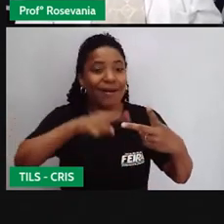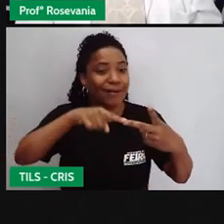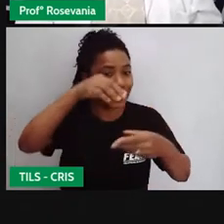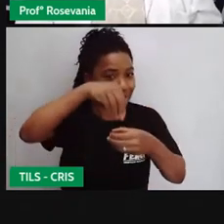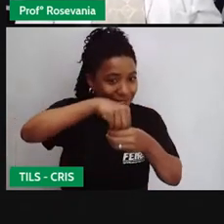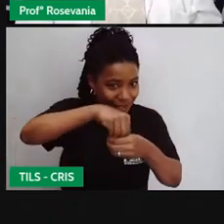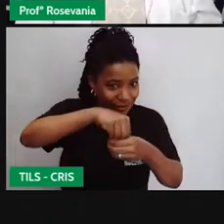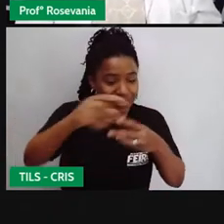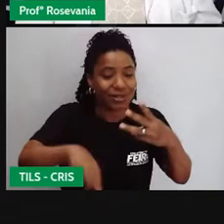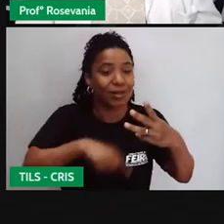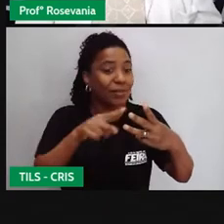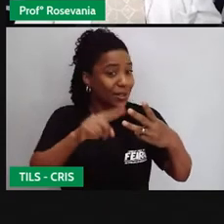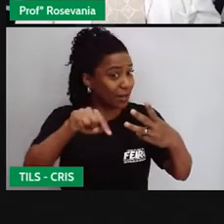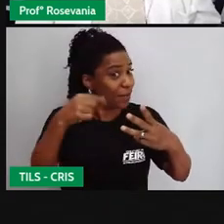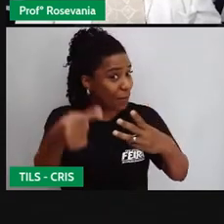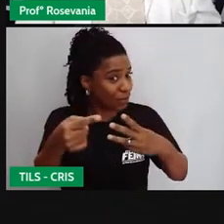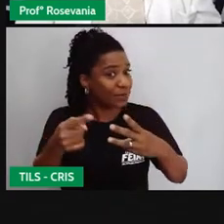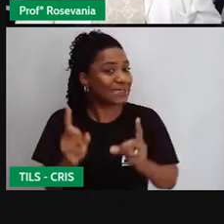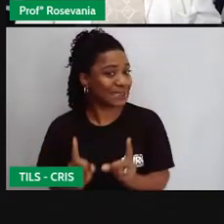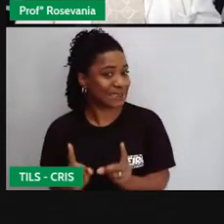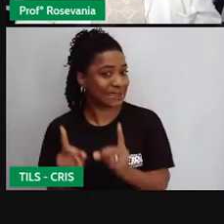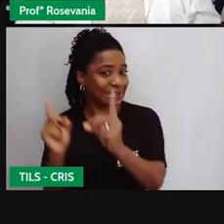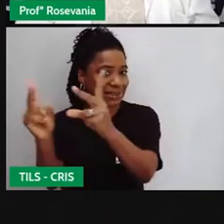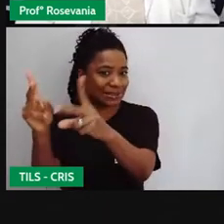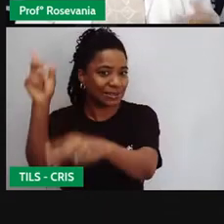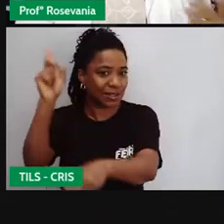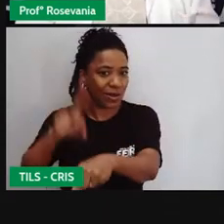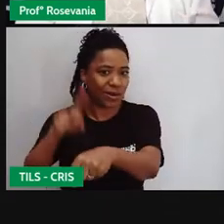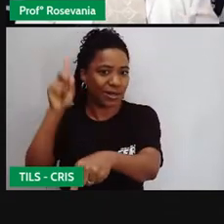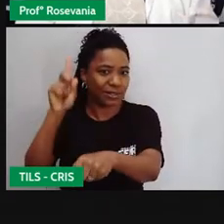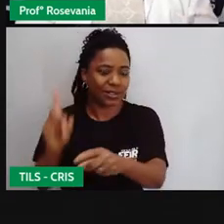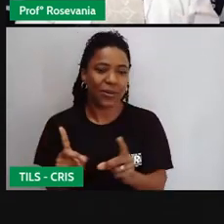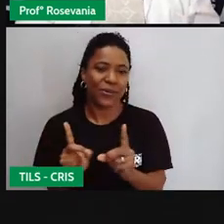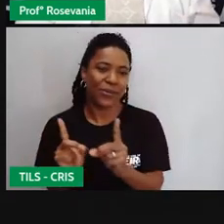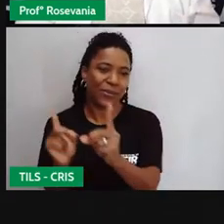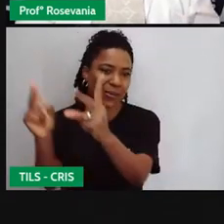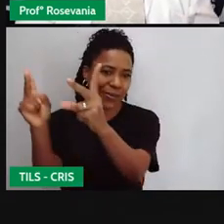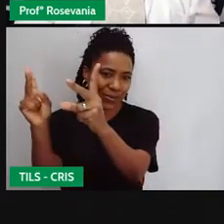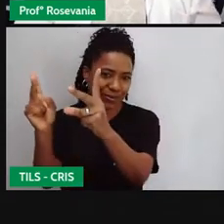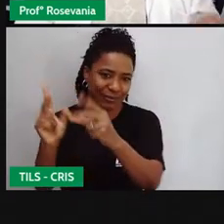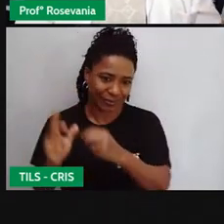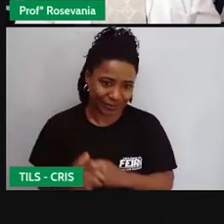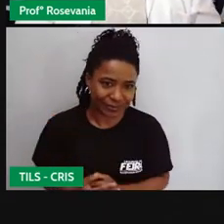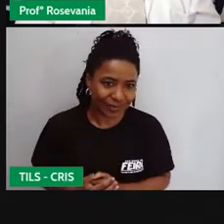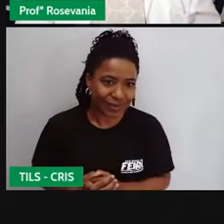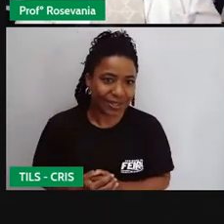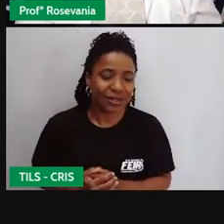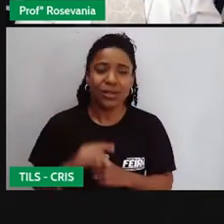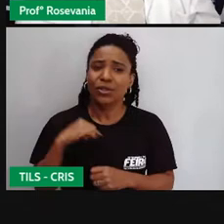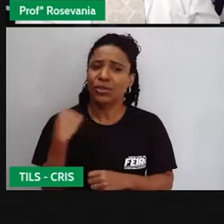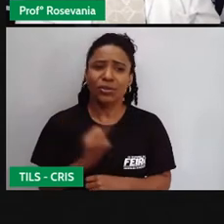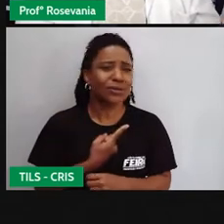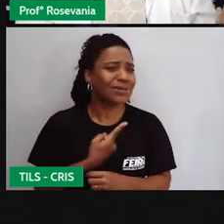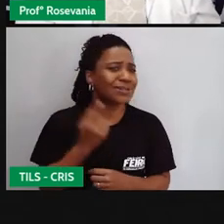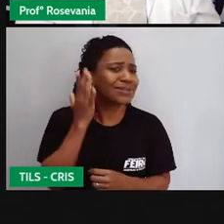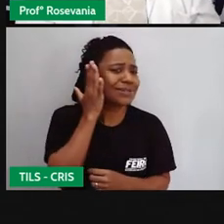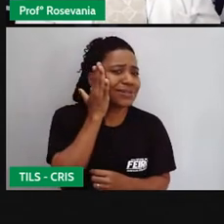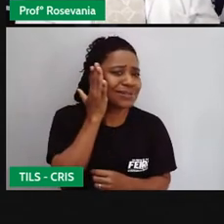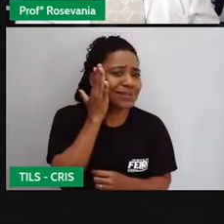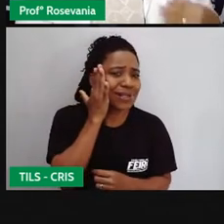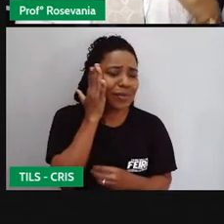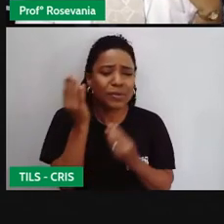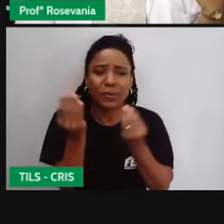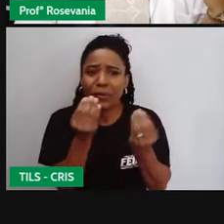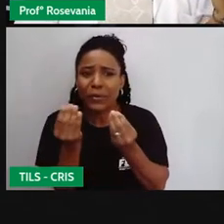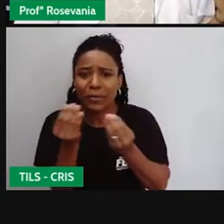e depois. Mas aqui fica bem mais visível isso, que é a parte da venda dos produtos. Como é que eles vão ser armazenados? Eu vou colocar